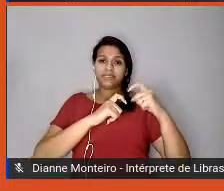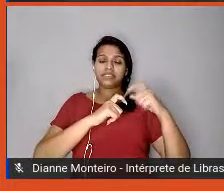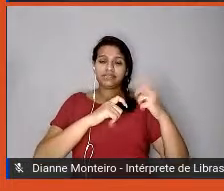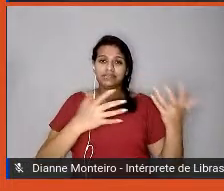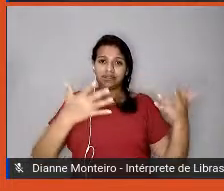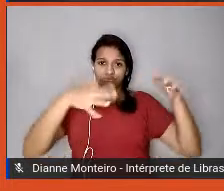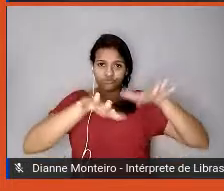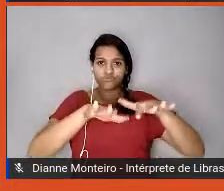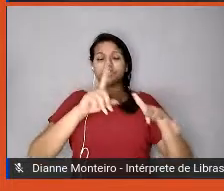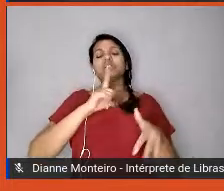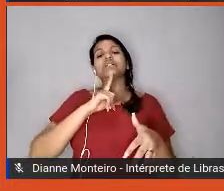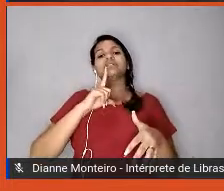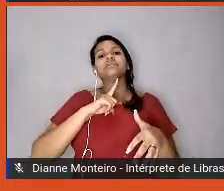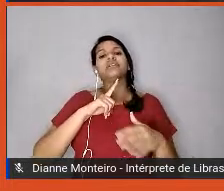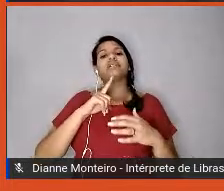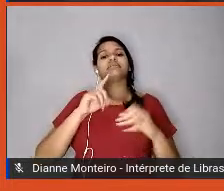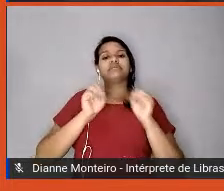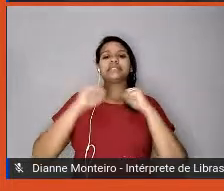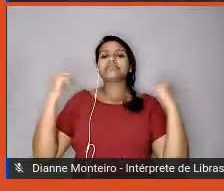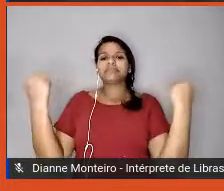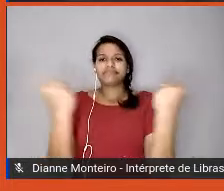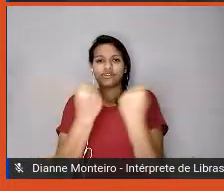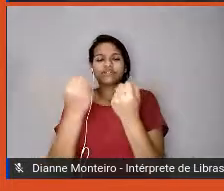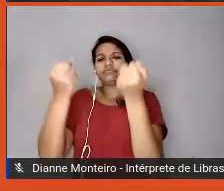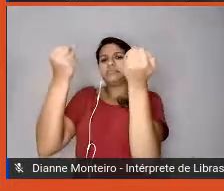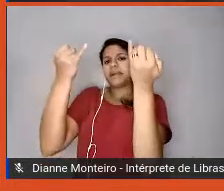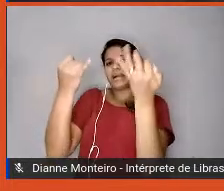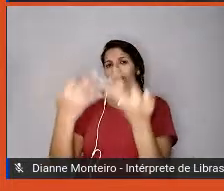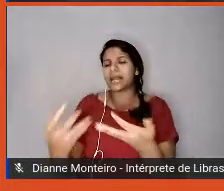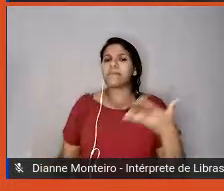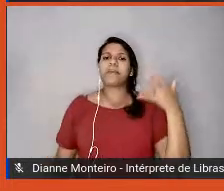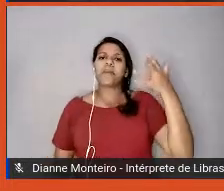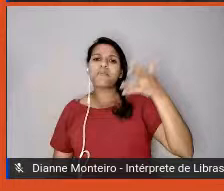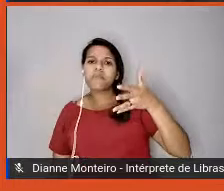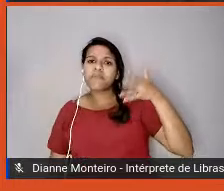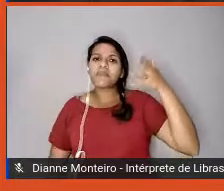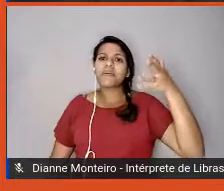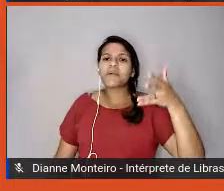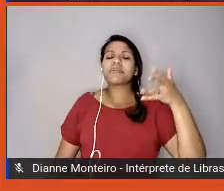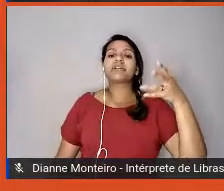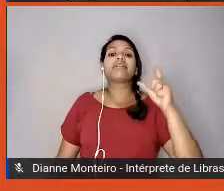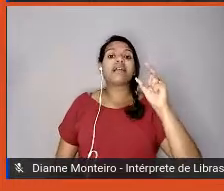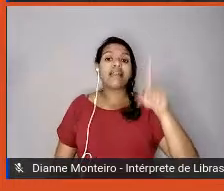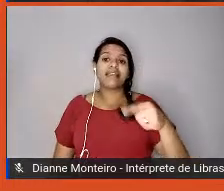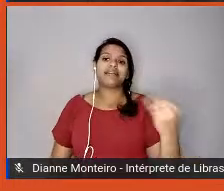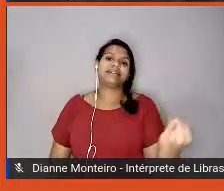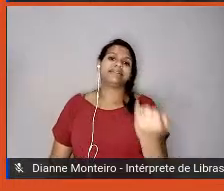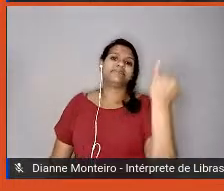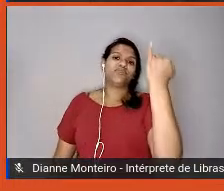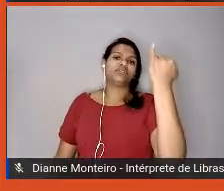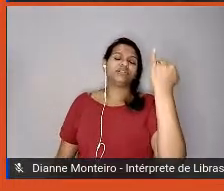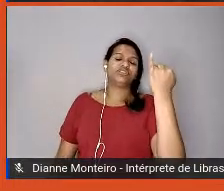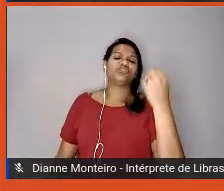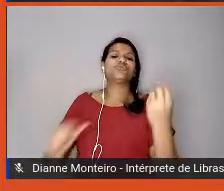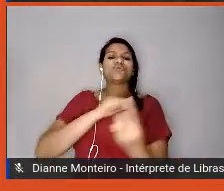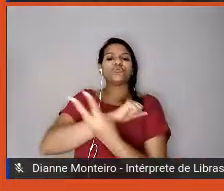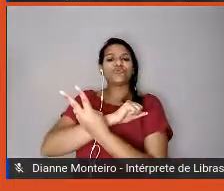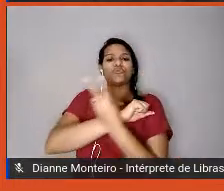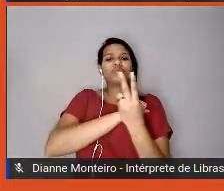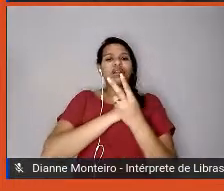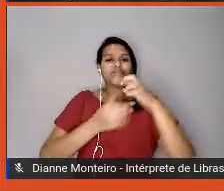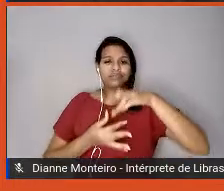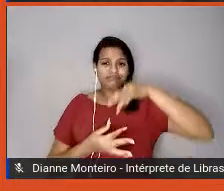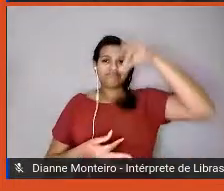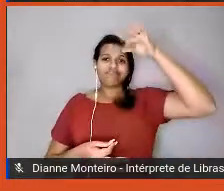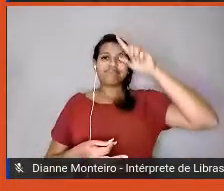sendo muito relevante para o bem-estar e também para o tratamento de doenças dos pacientes. Falando,